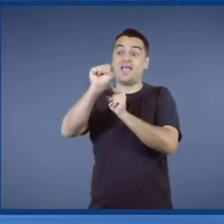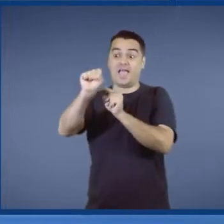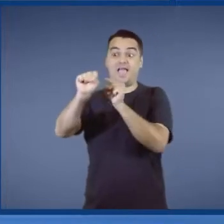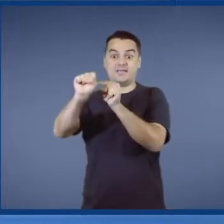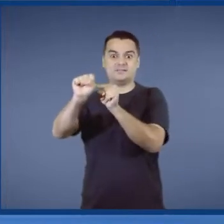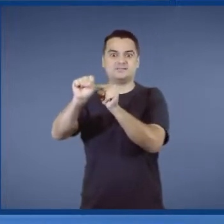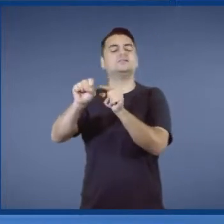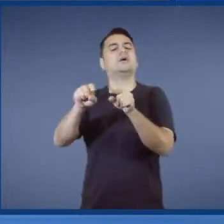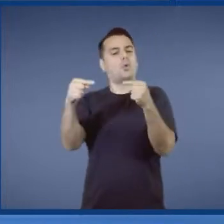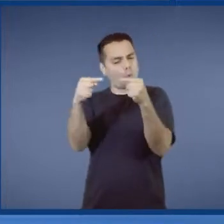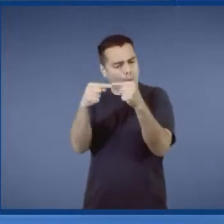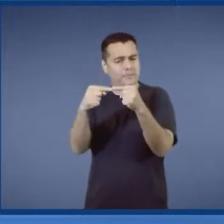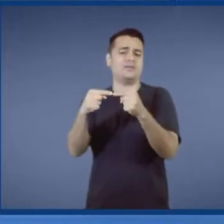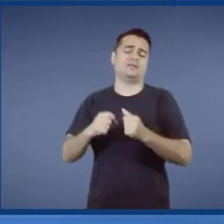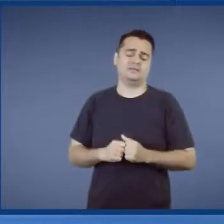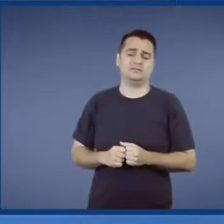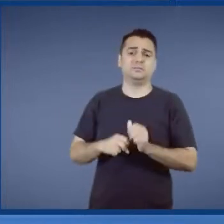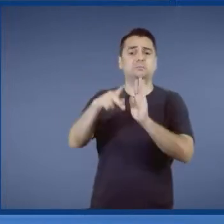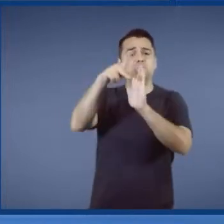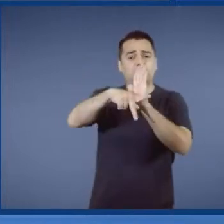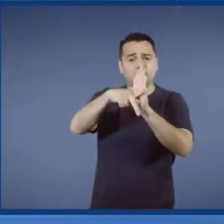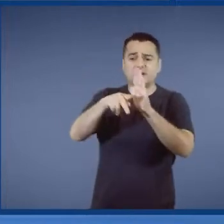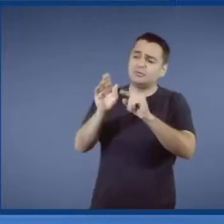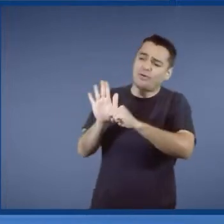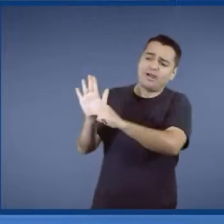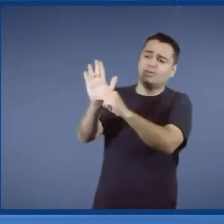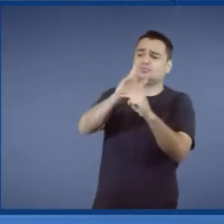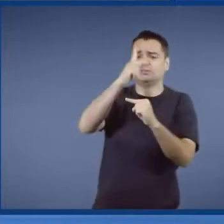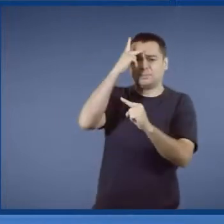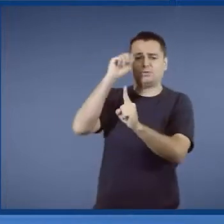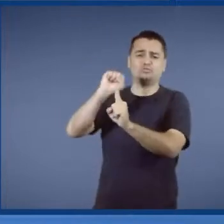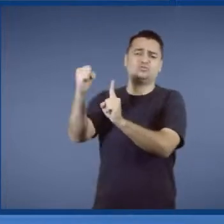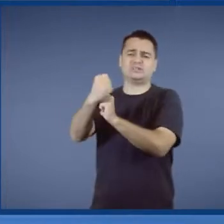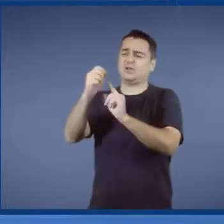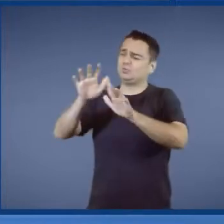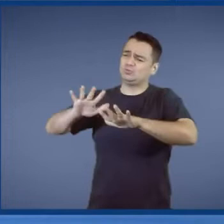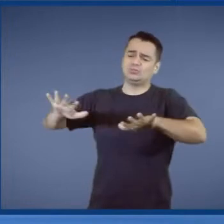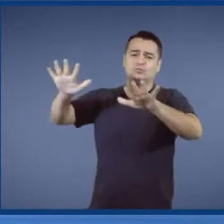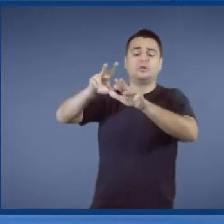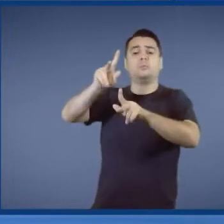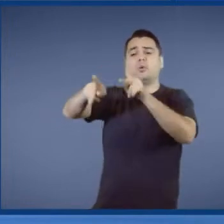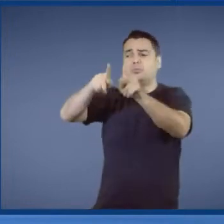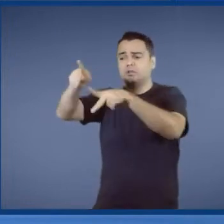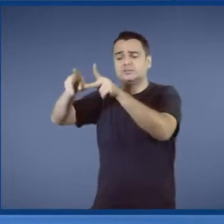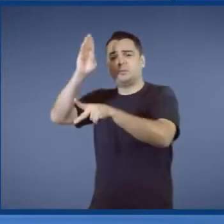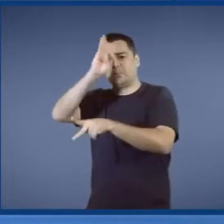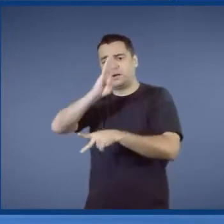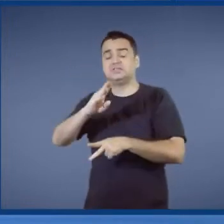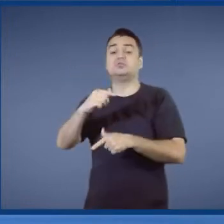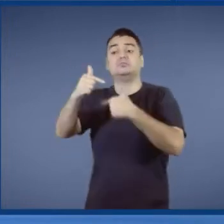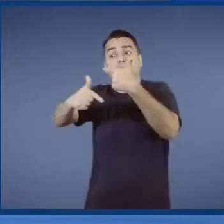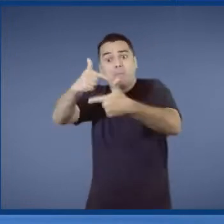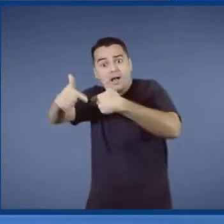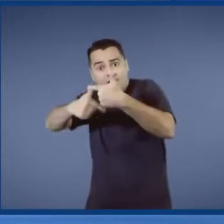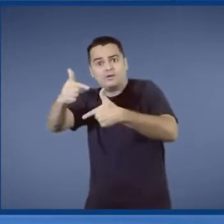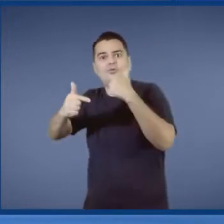Porque são projetos que vão transformar a vida das pessoas. Vão tornar o nosso Brasil mais eficiente e vão gerar muitos empregos.